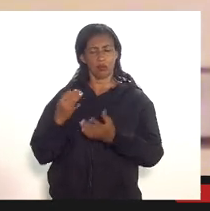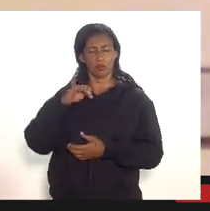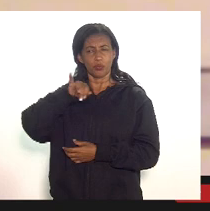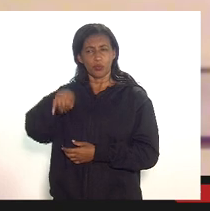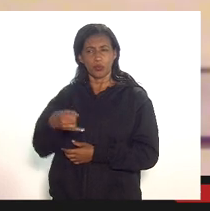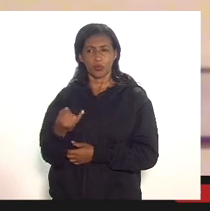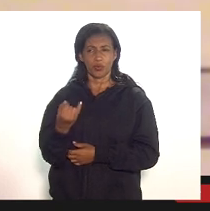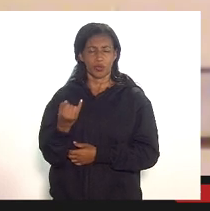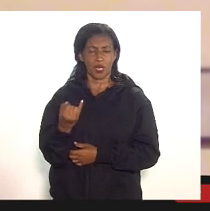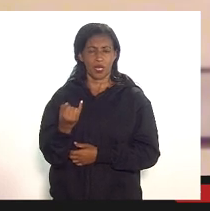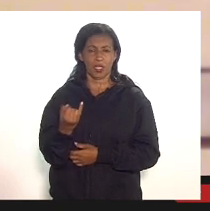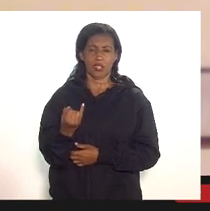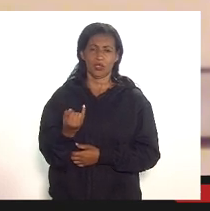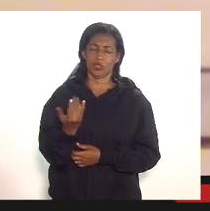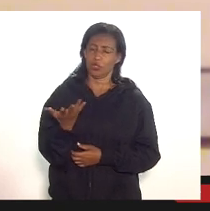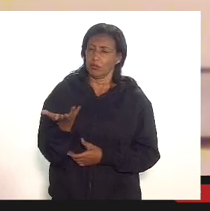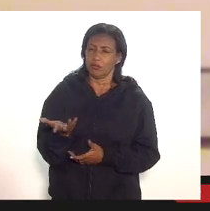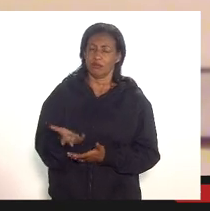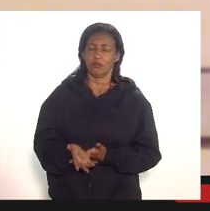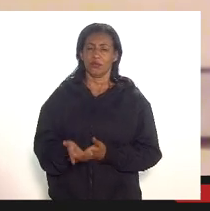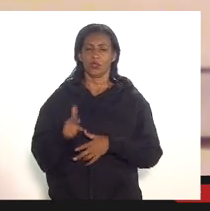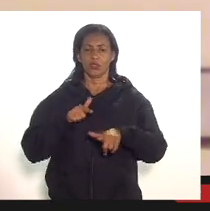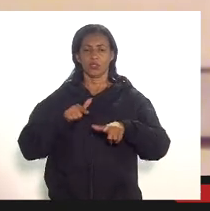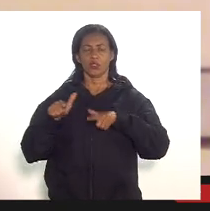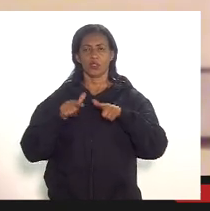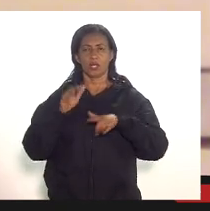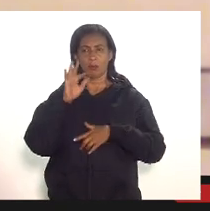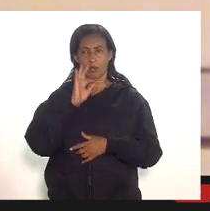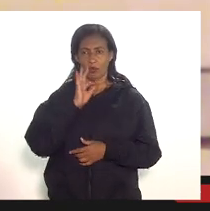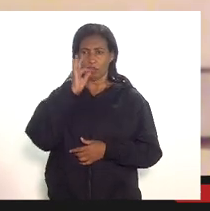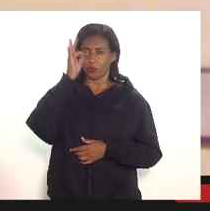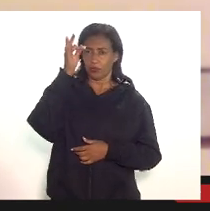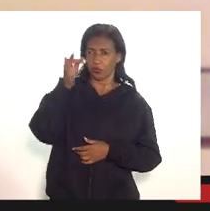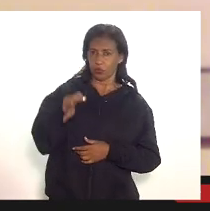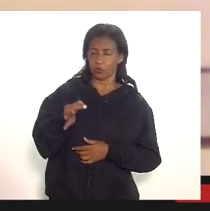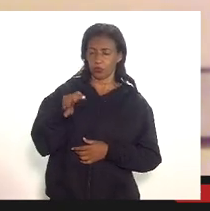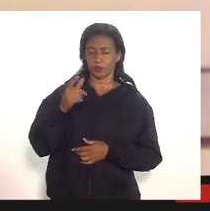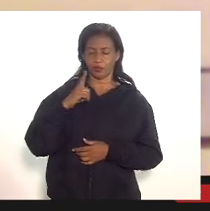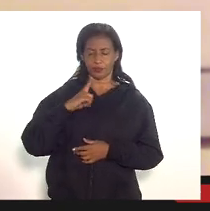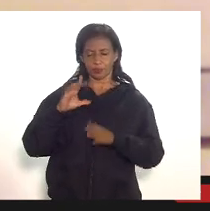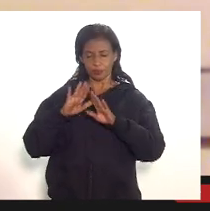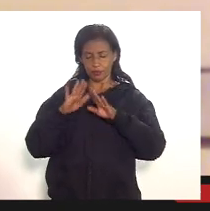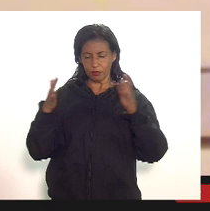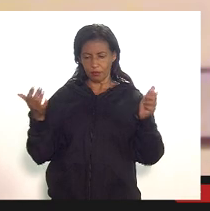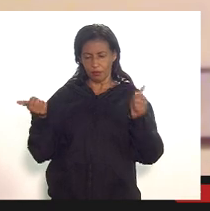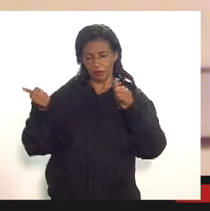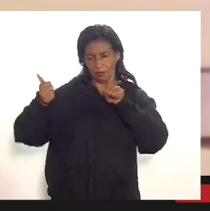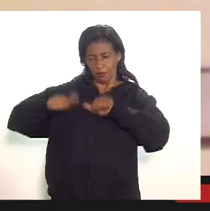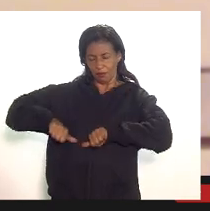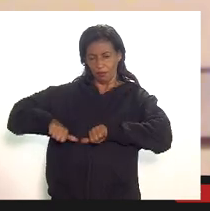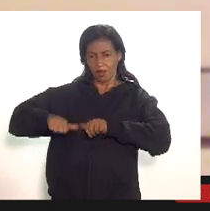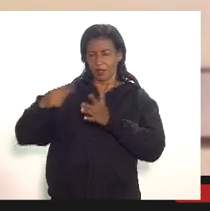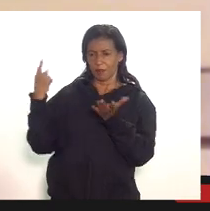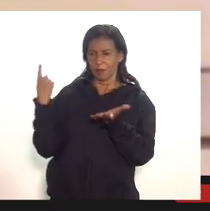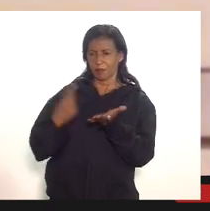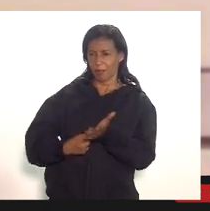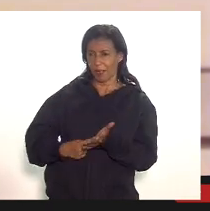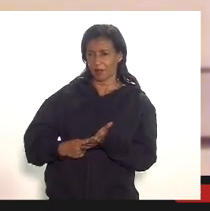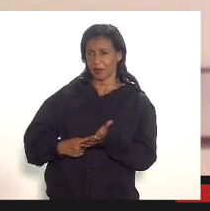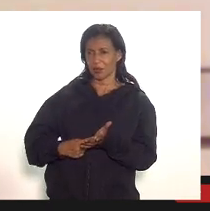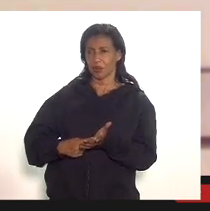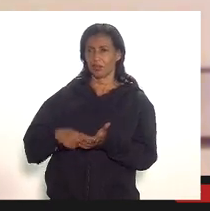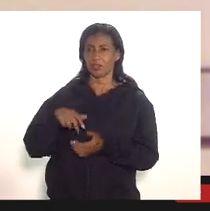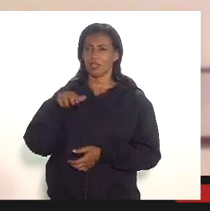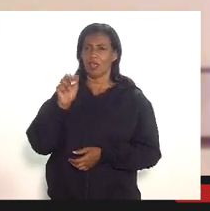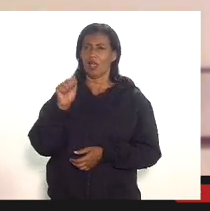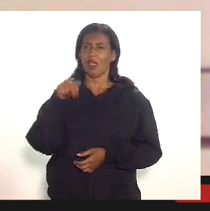né uma pergunta e uma possibilidade de trabalhos futuros de haver aí uma análise do impacto regulatório dessa própria